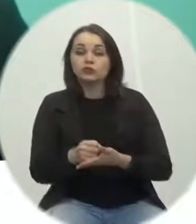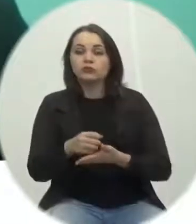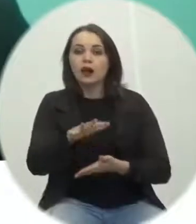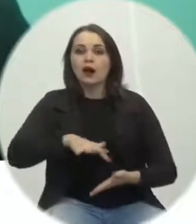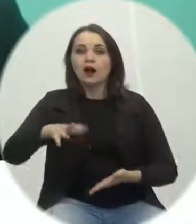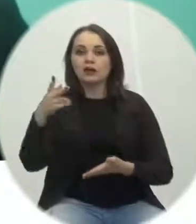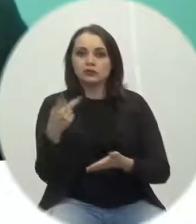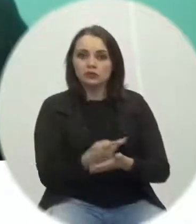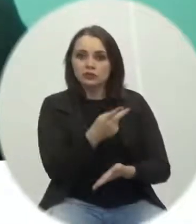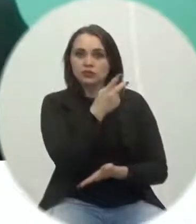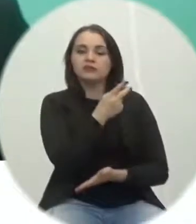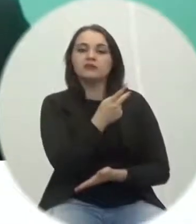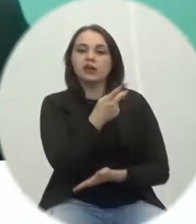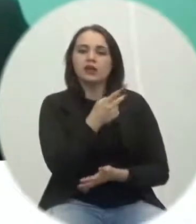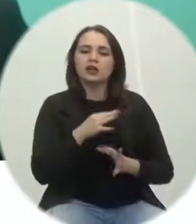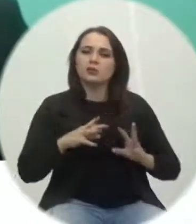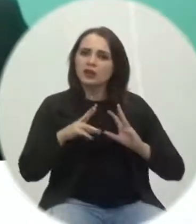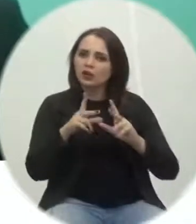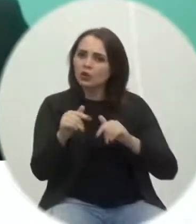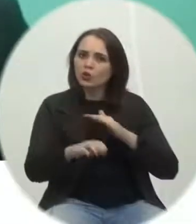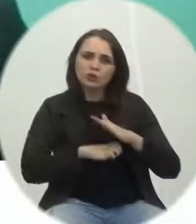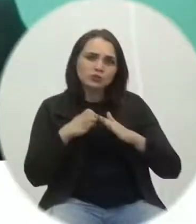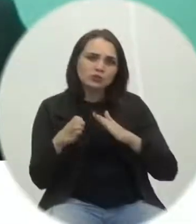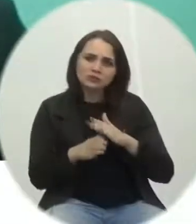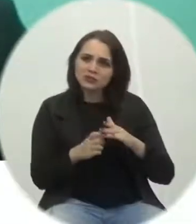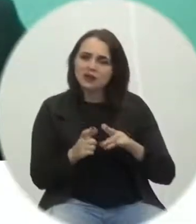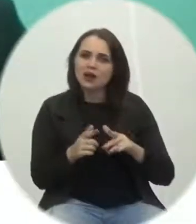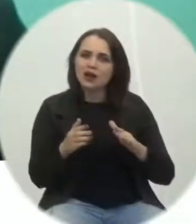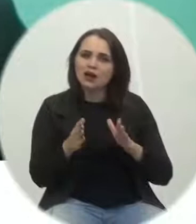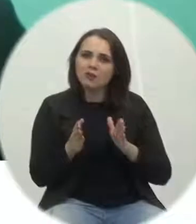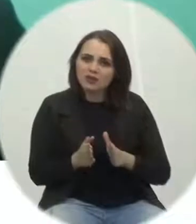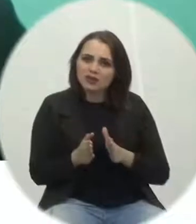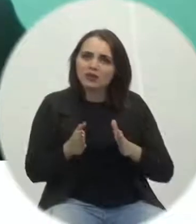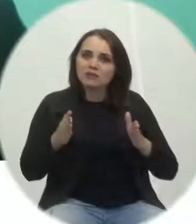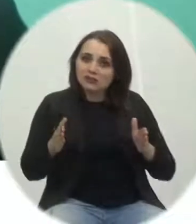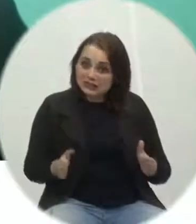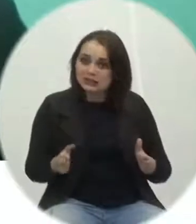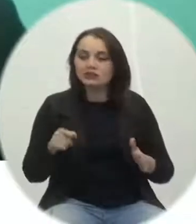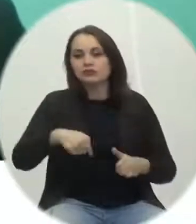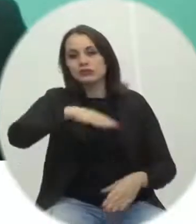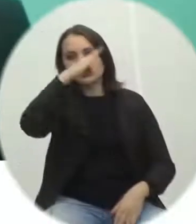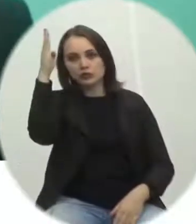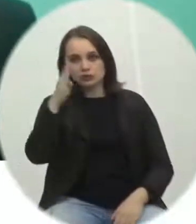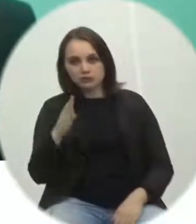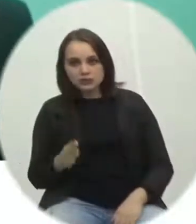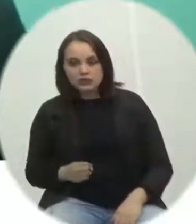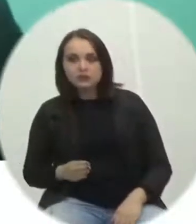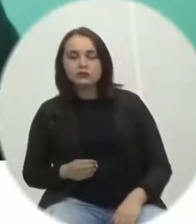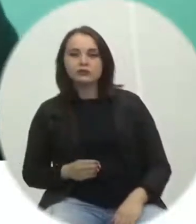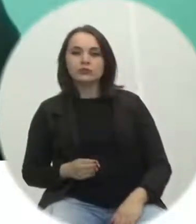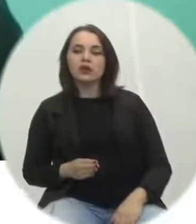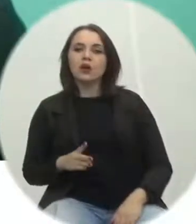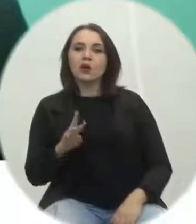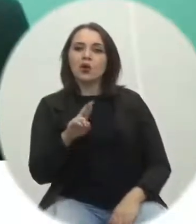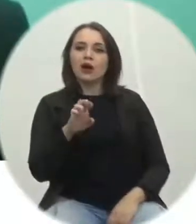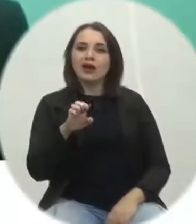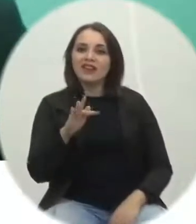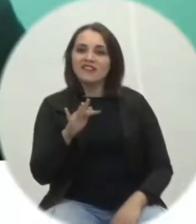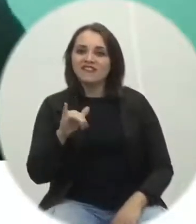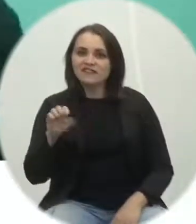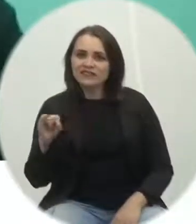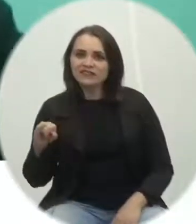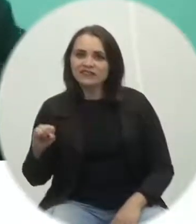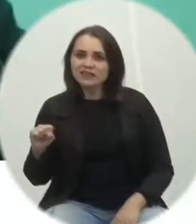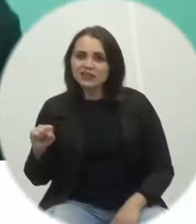todos os empresários os micro e pequenos empresários do Brasil o refis ele é muito importante ele é essencial